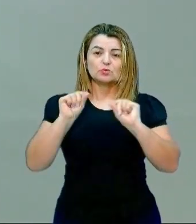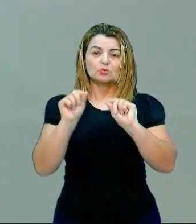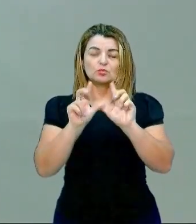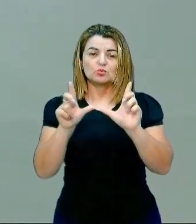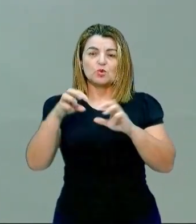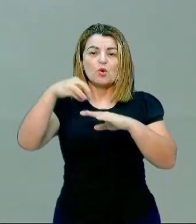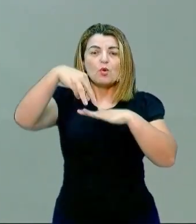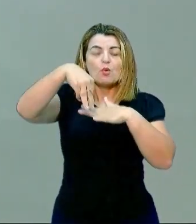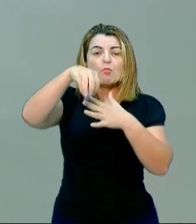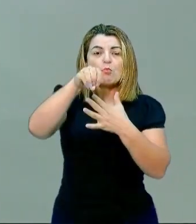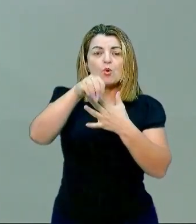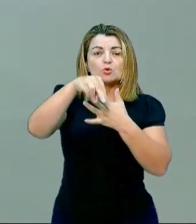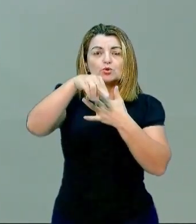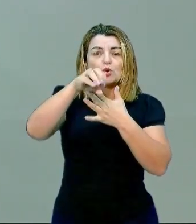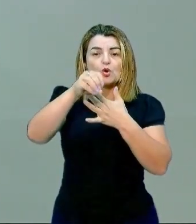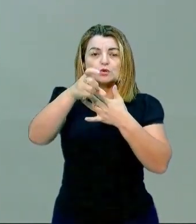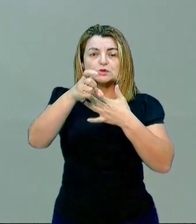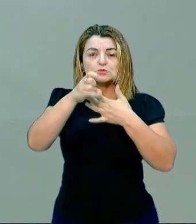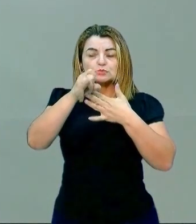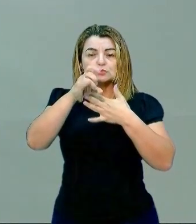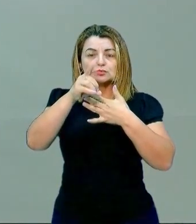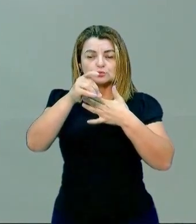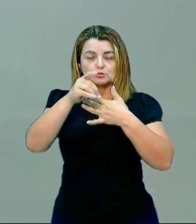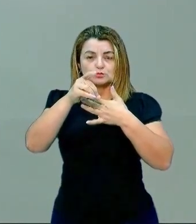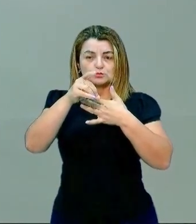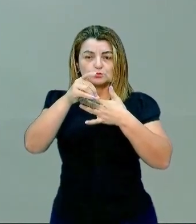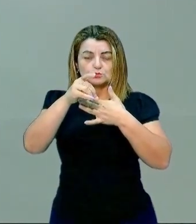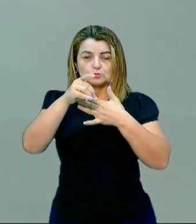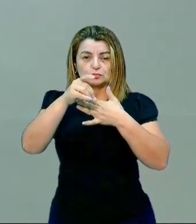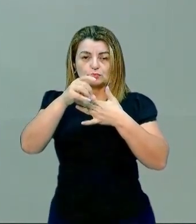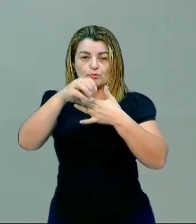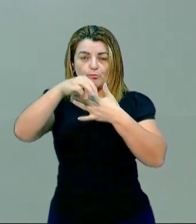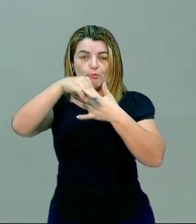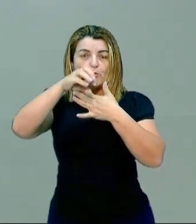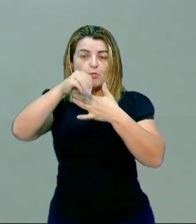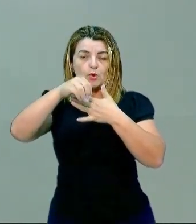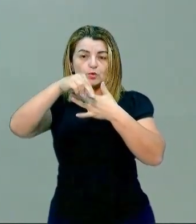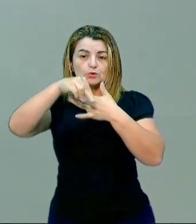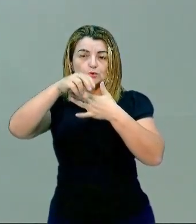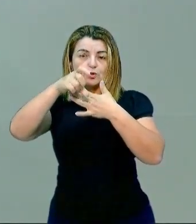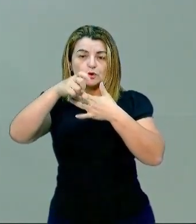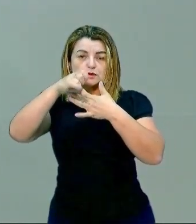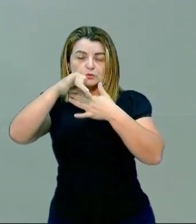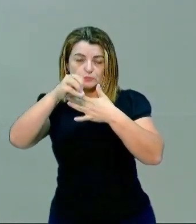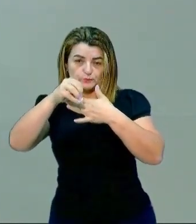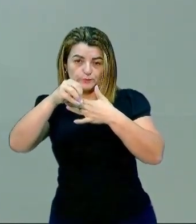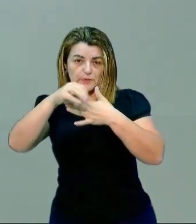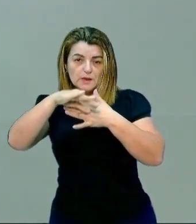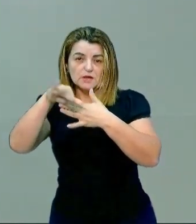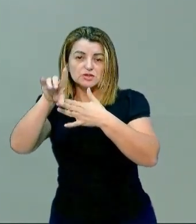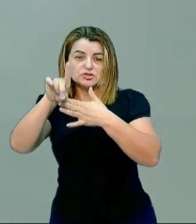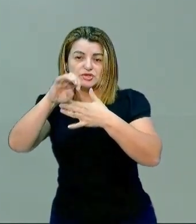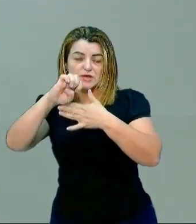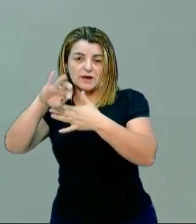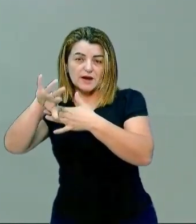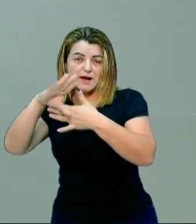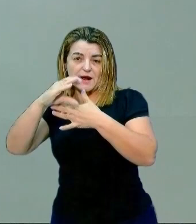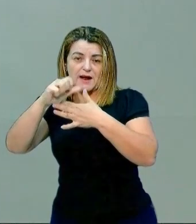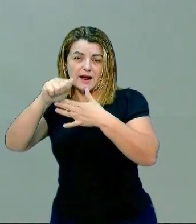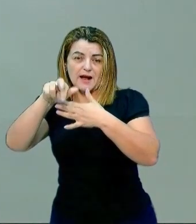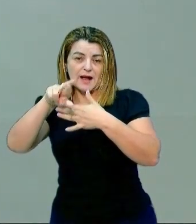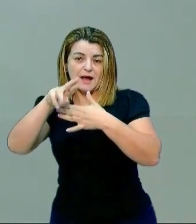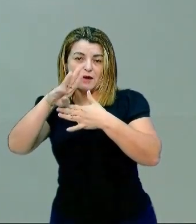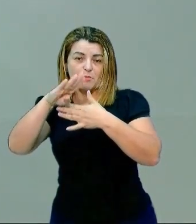chamado monóxido de carbono. O CO. Existe o CO2, que é o dióxido de carbono. E existe o